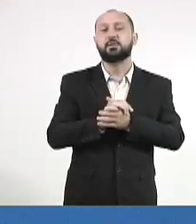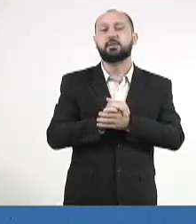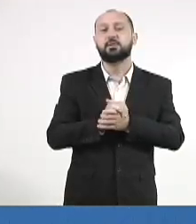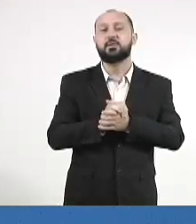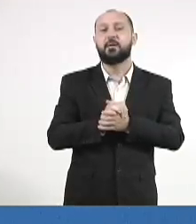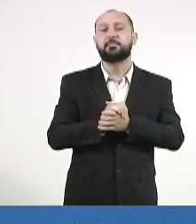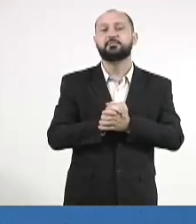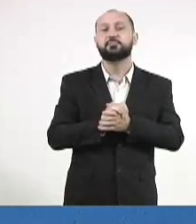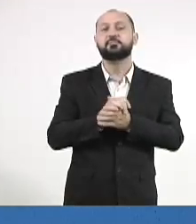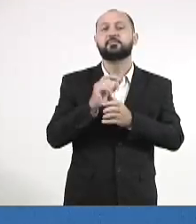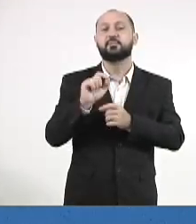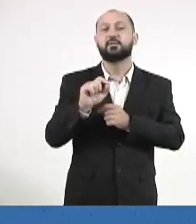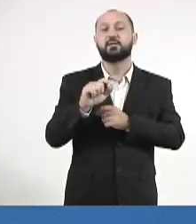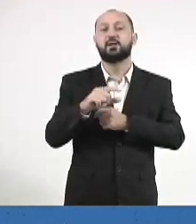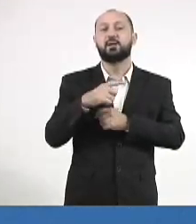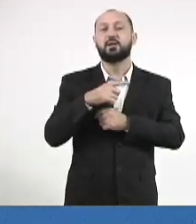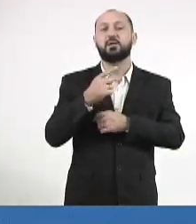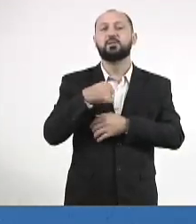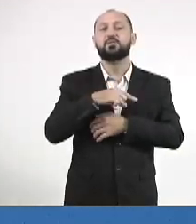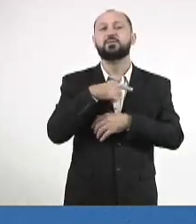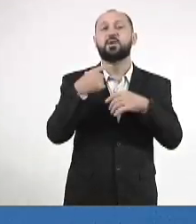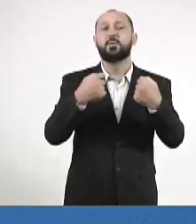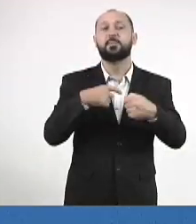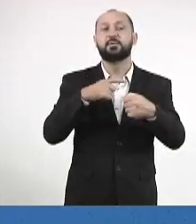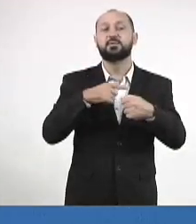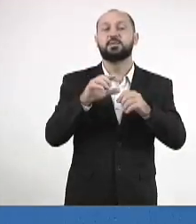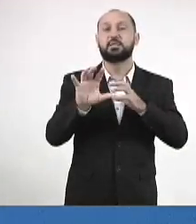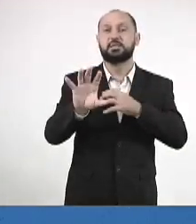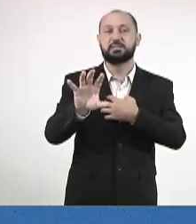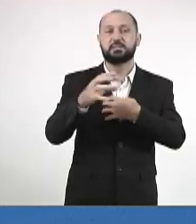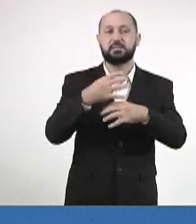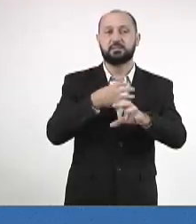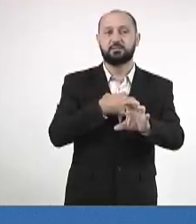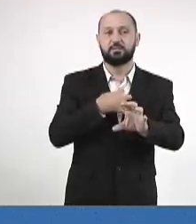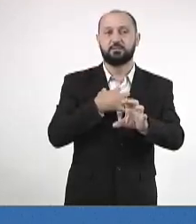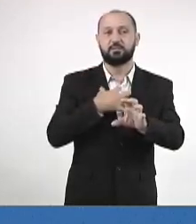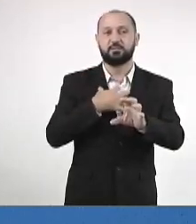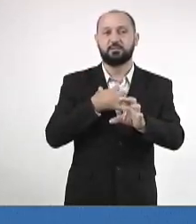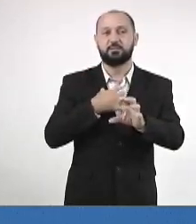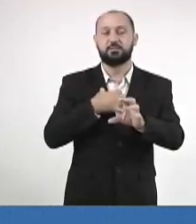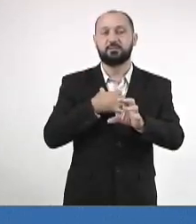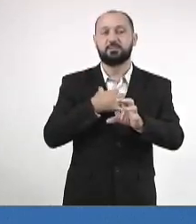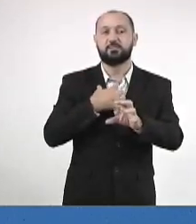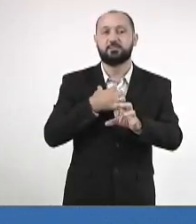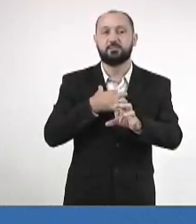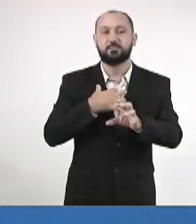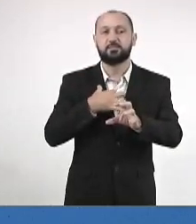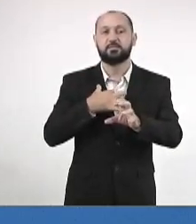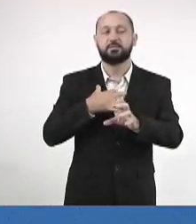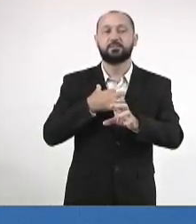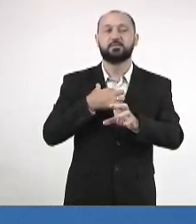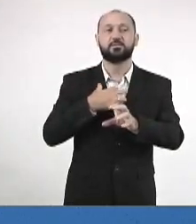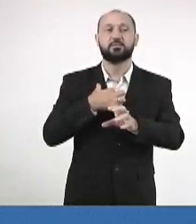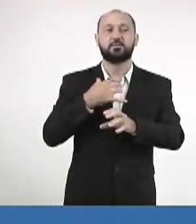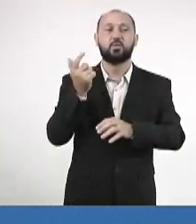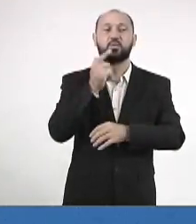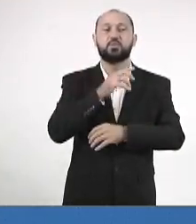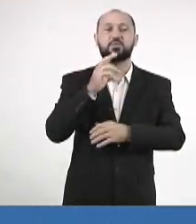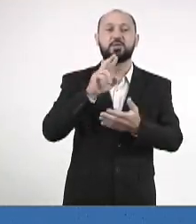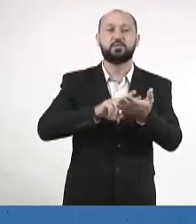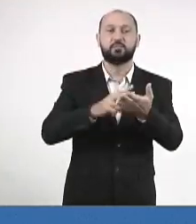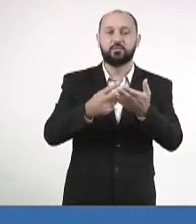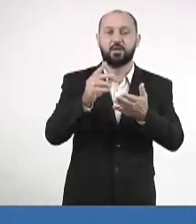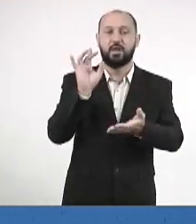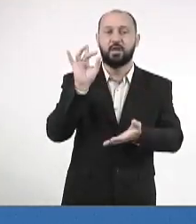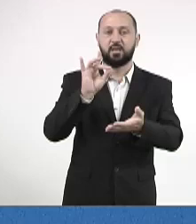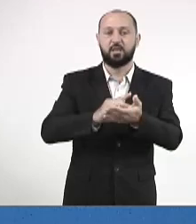que é o seguinte, a gente precisa ter sensibilidade para que a gente venha interpretar a